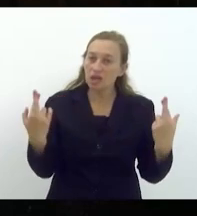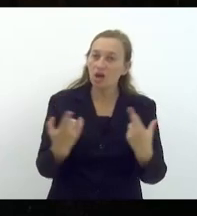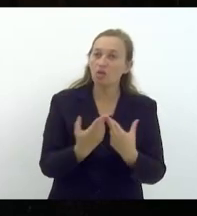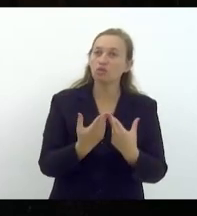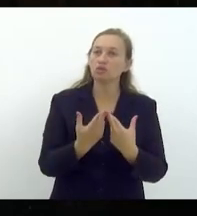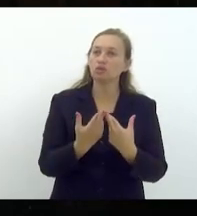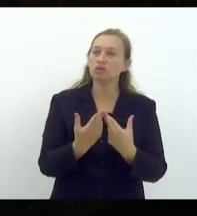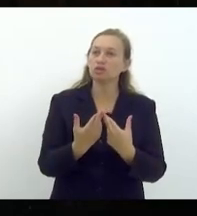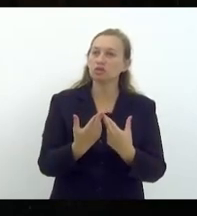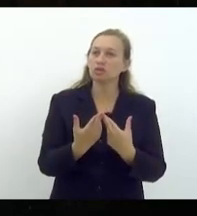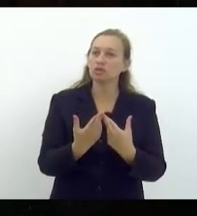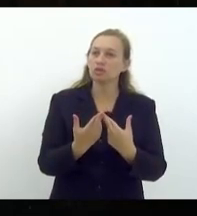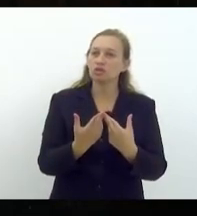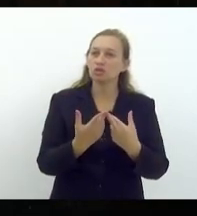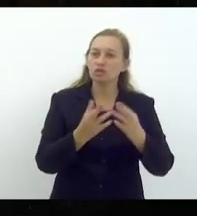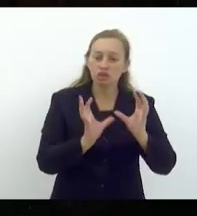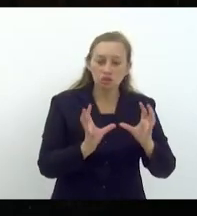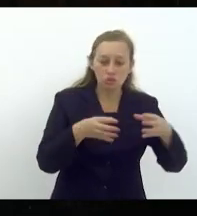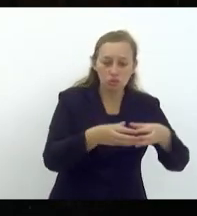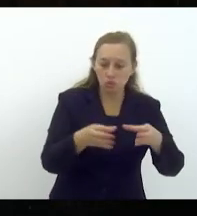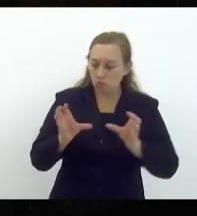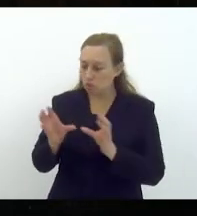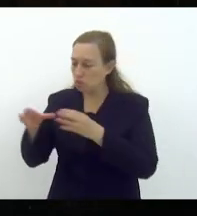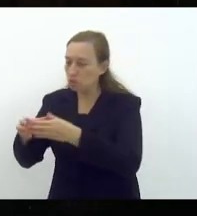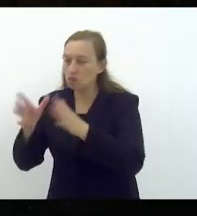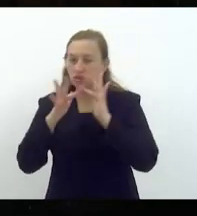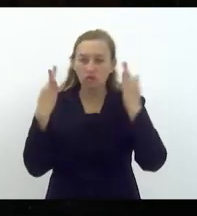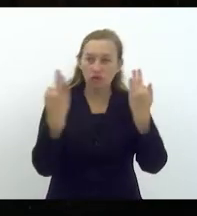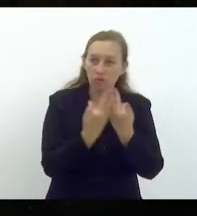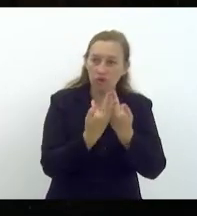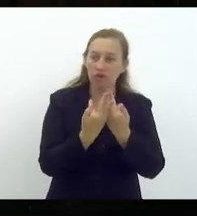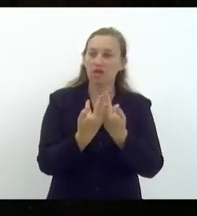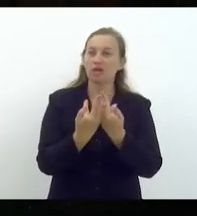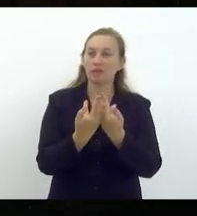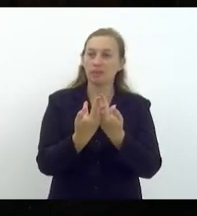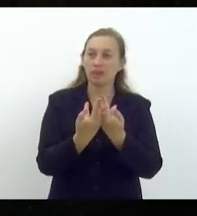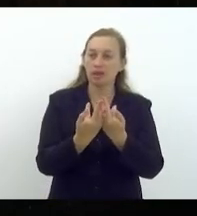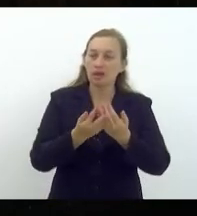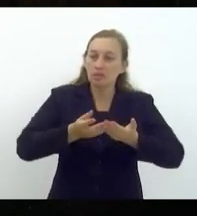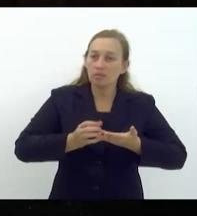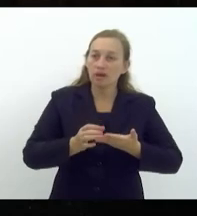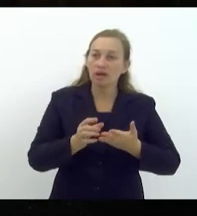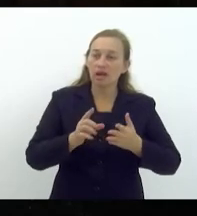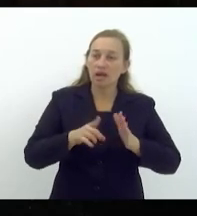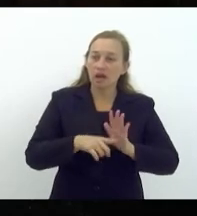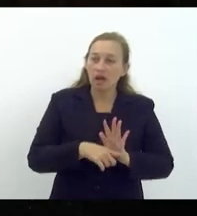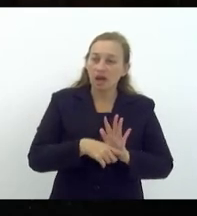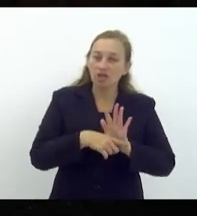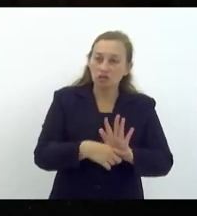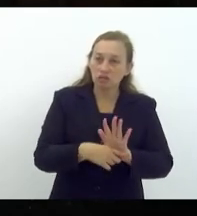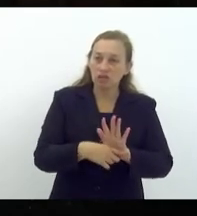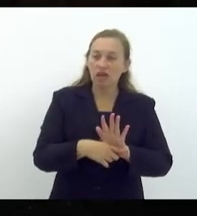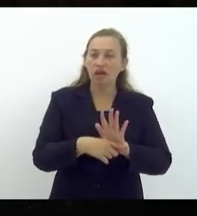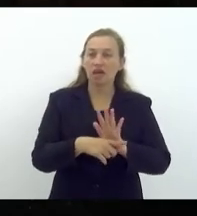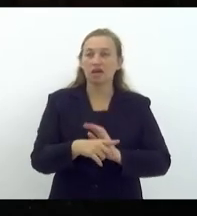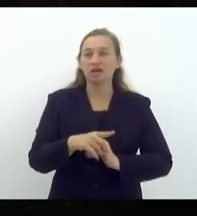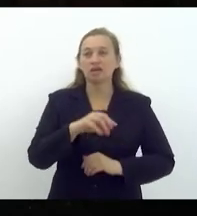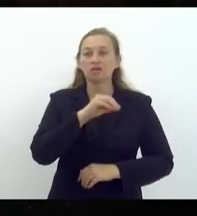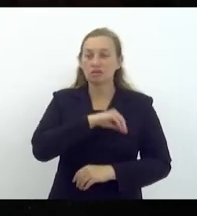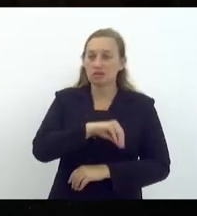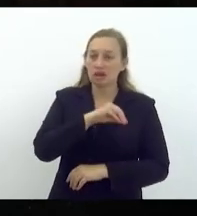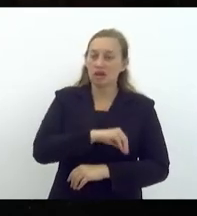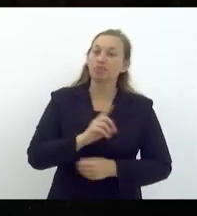em blocos de família para trazer o sustento para a mesa, principalmente, do nosso Estado.